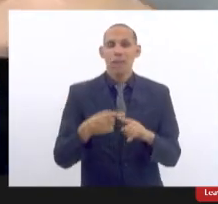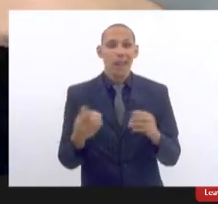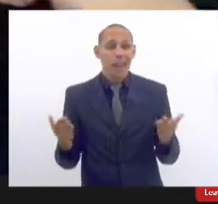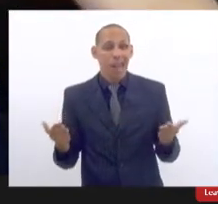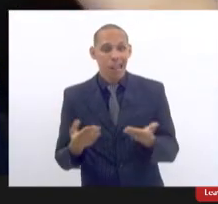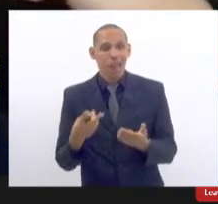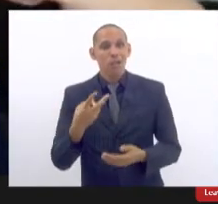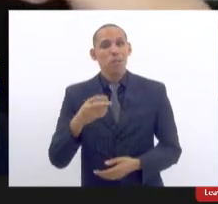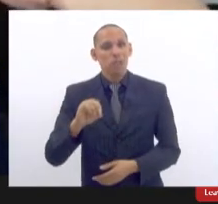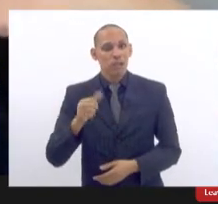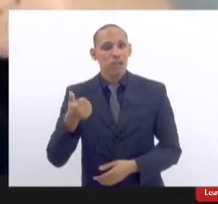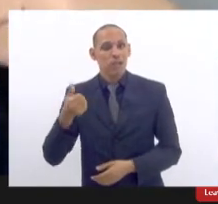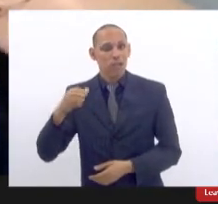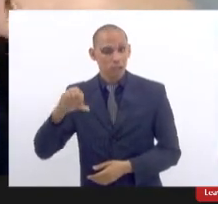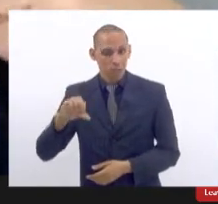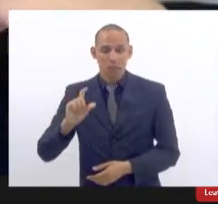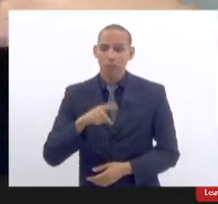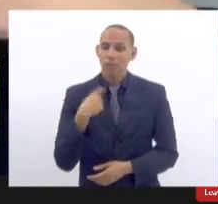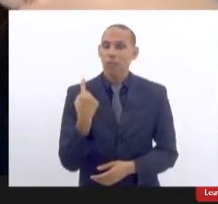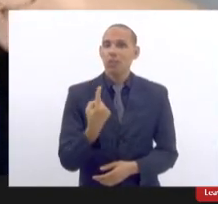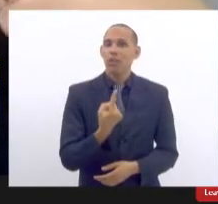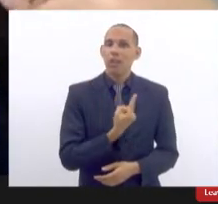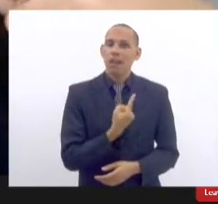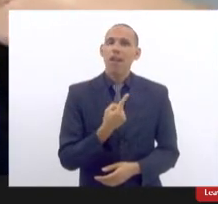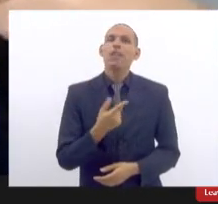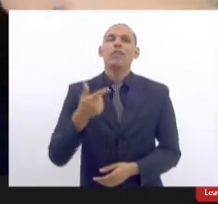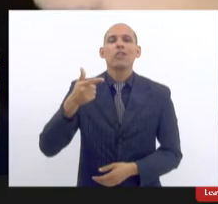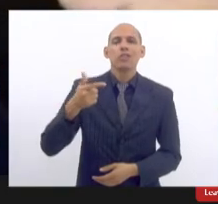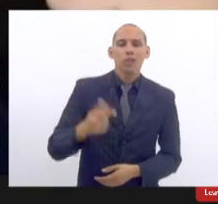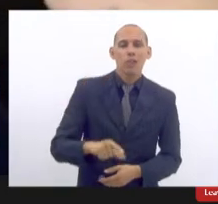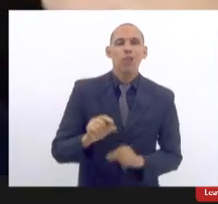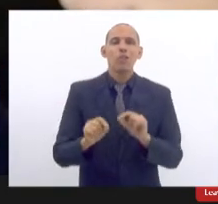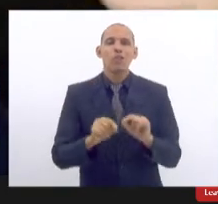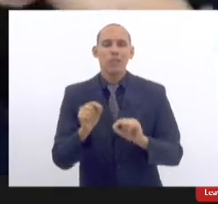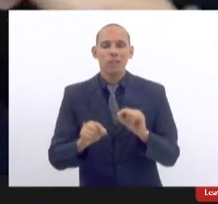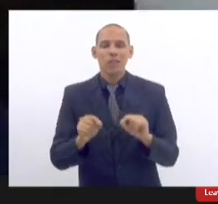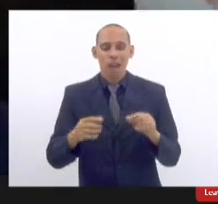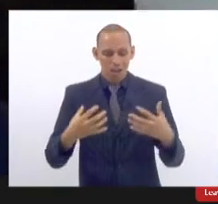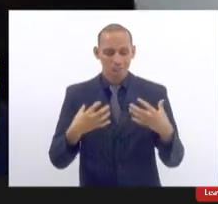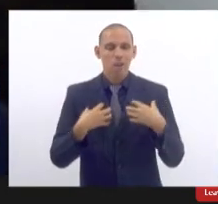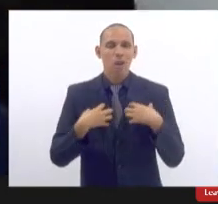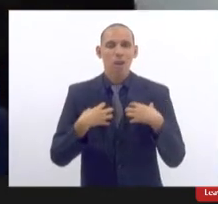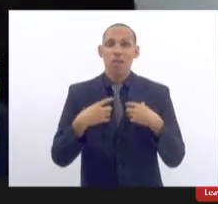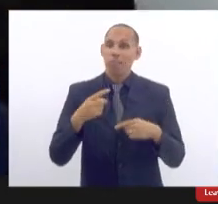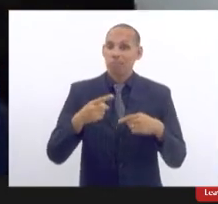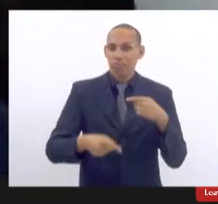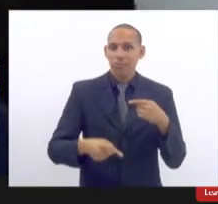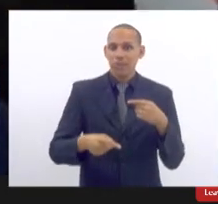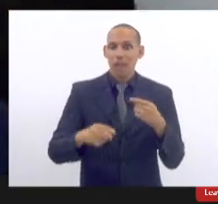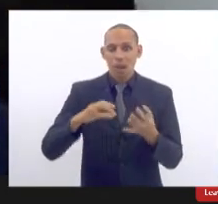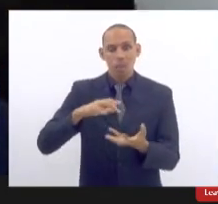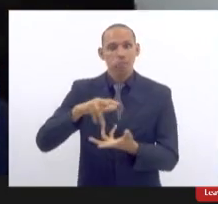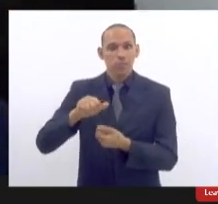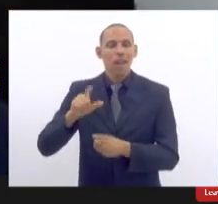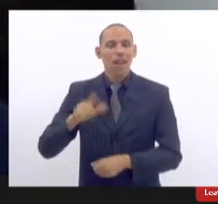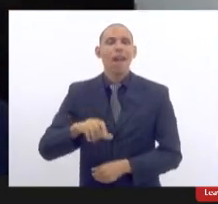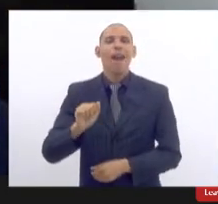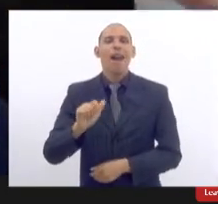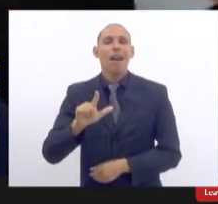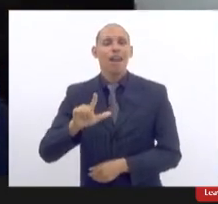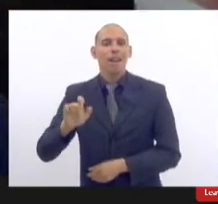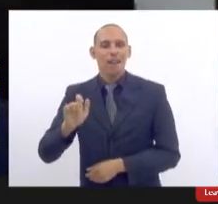em 2019 a gente teve um outro caso de próteses suspensas que está em Nicole Mundial as próteses álega